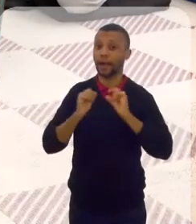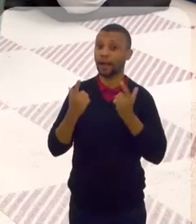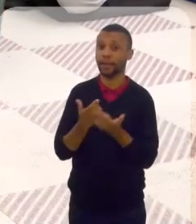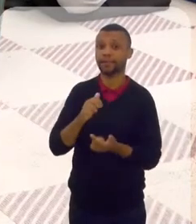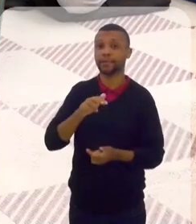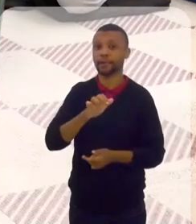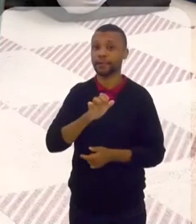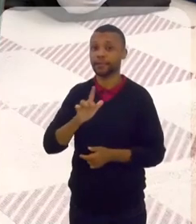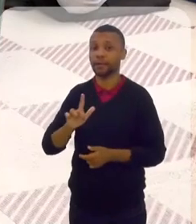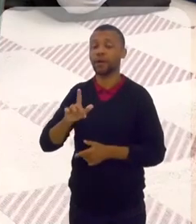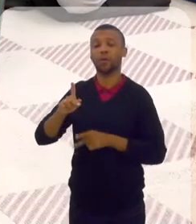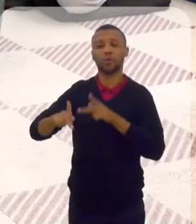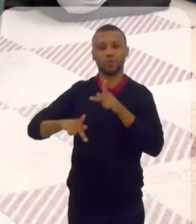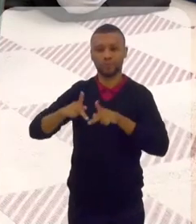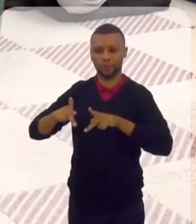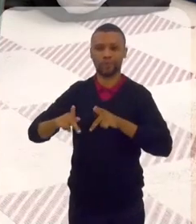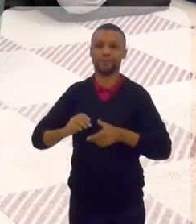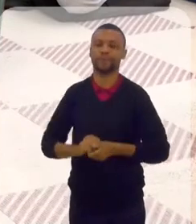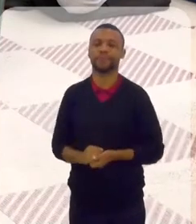Alerj, o Canal do Povo.